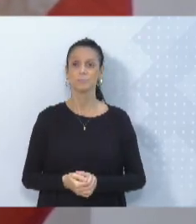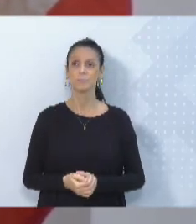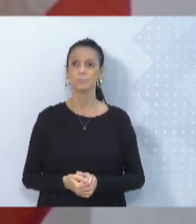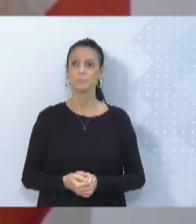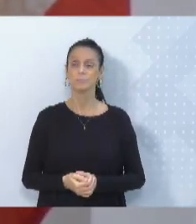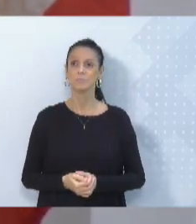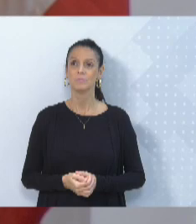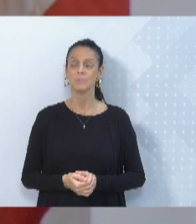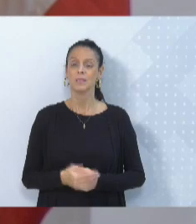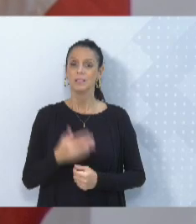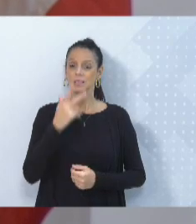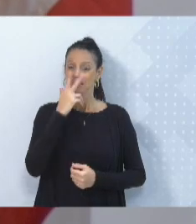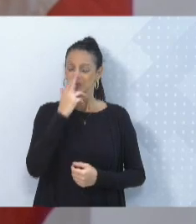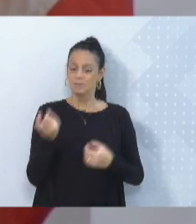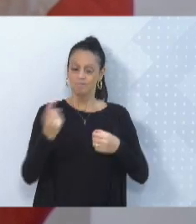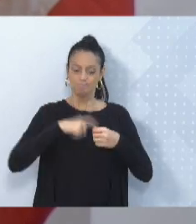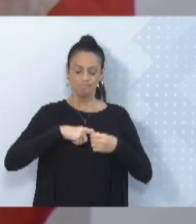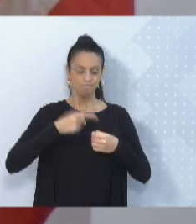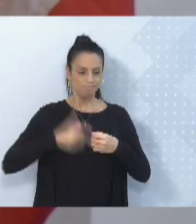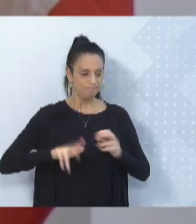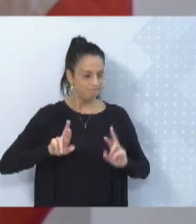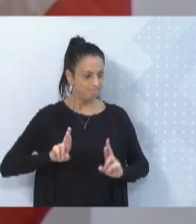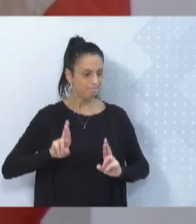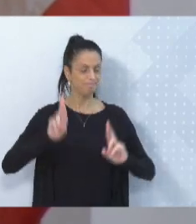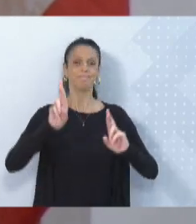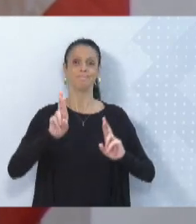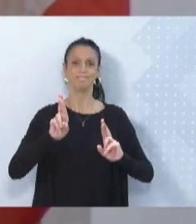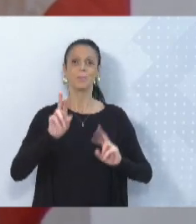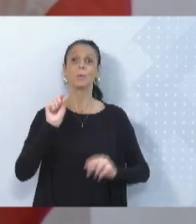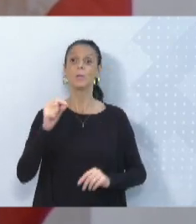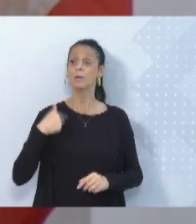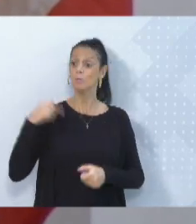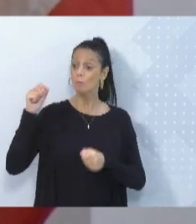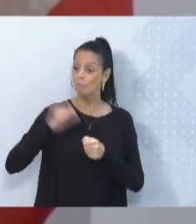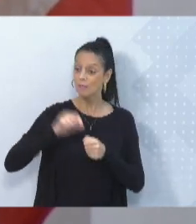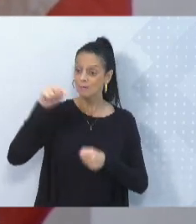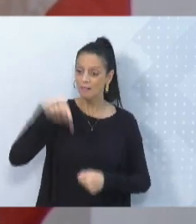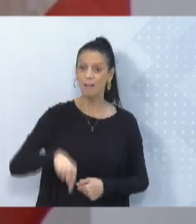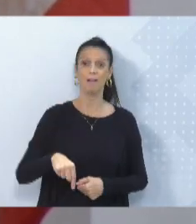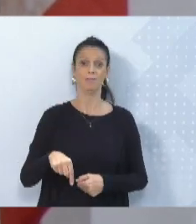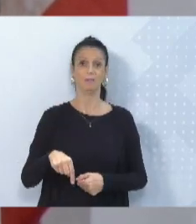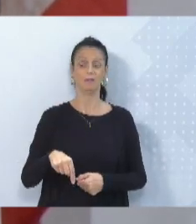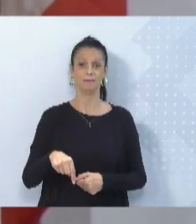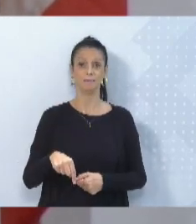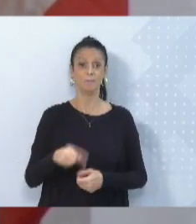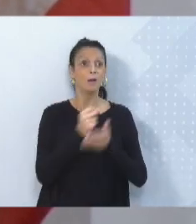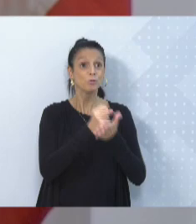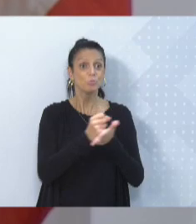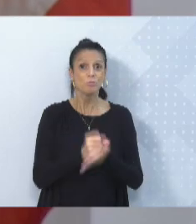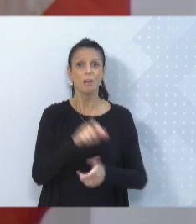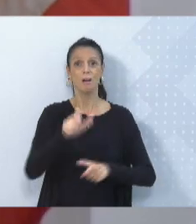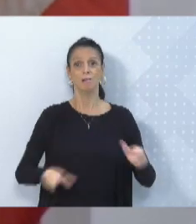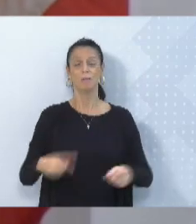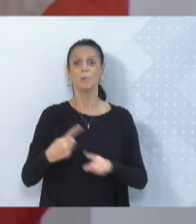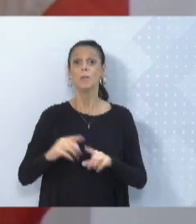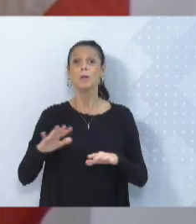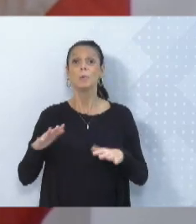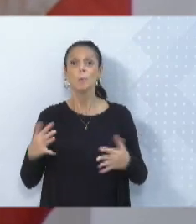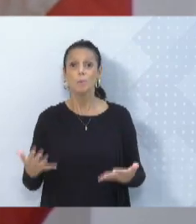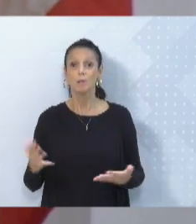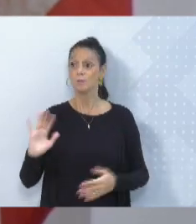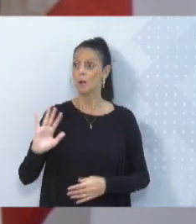revive a esperança, vereador Alemão, do que nós estamos fazendo aqui. Porque quando acontecem